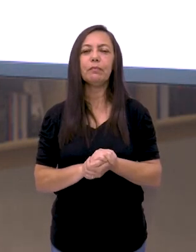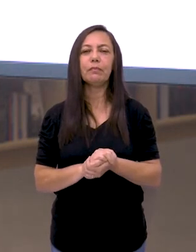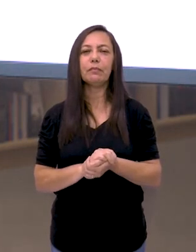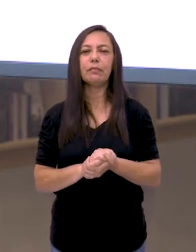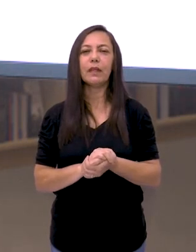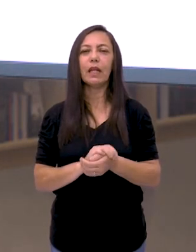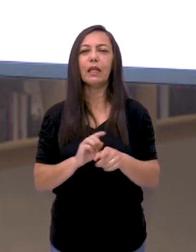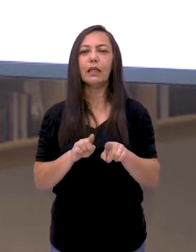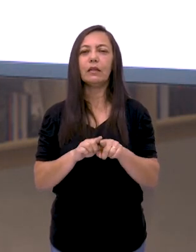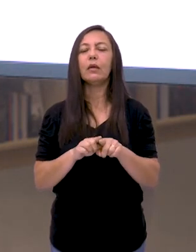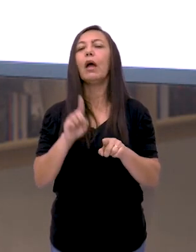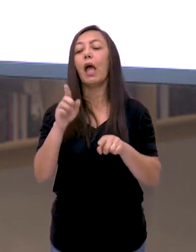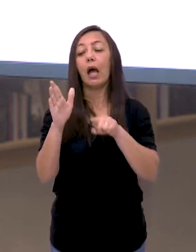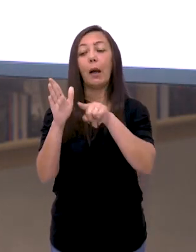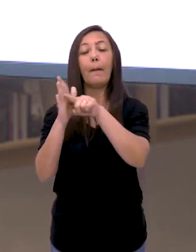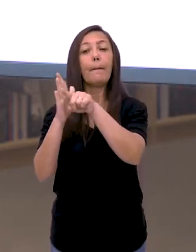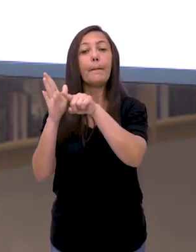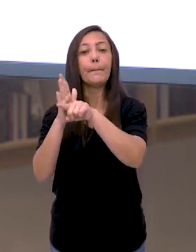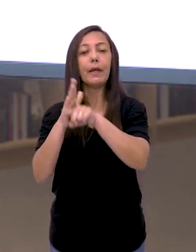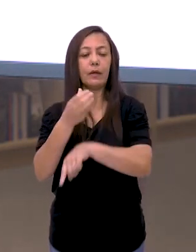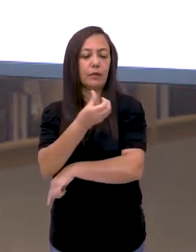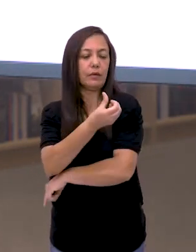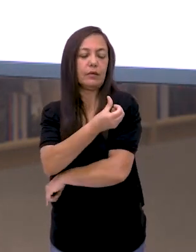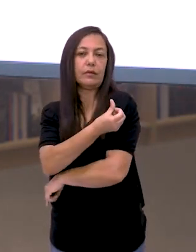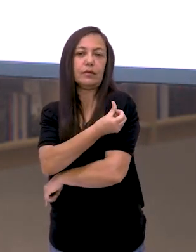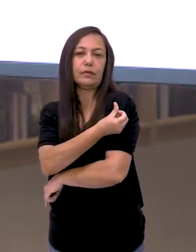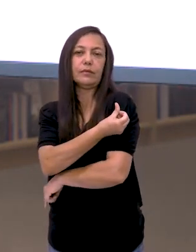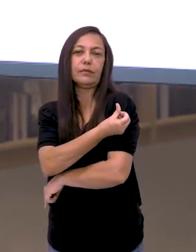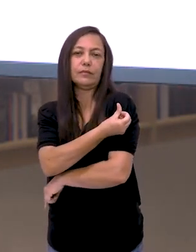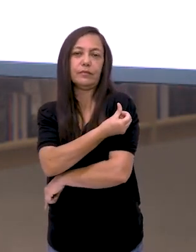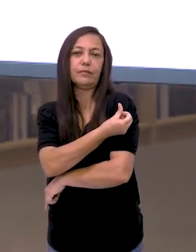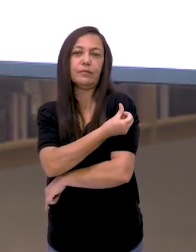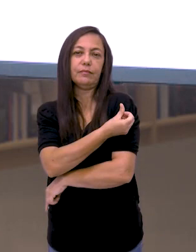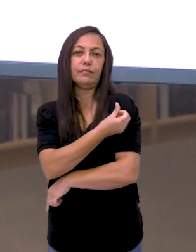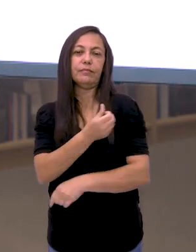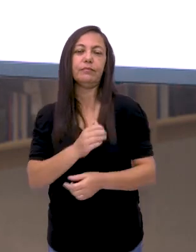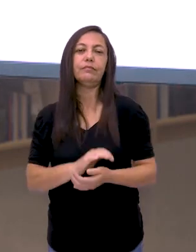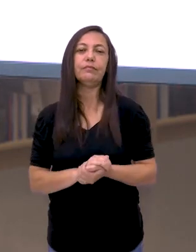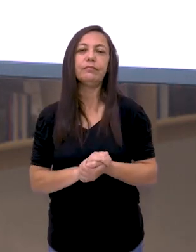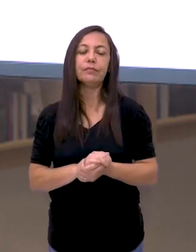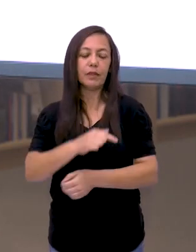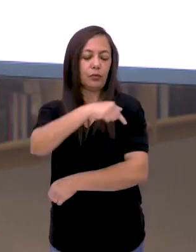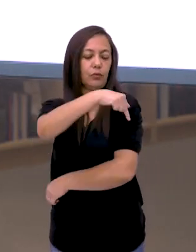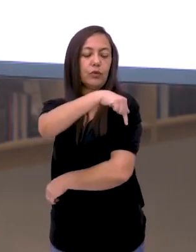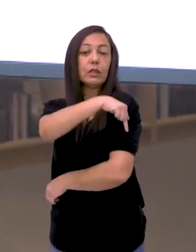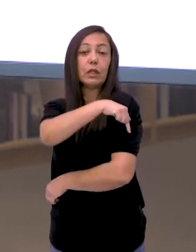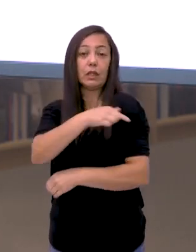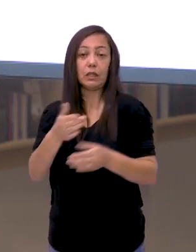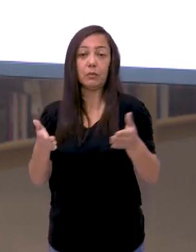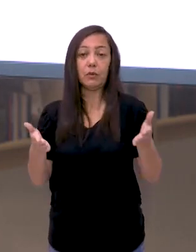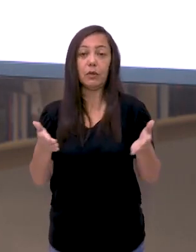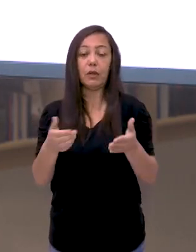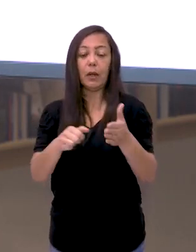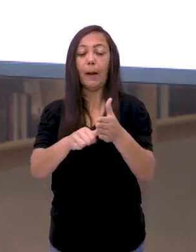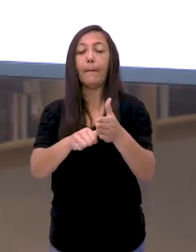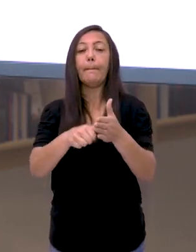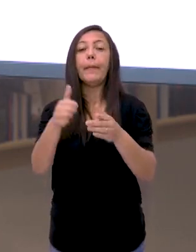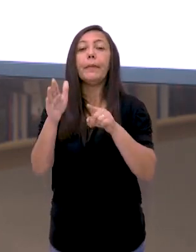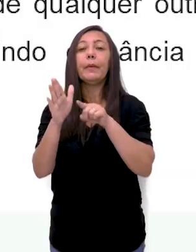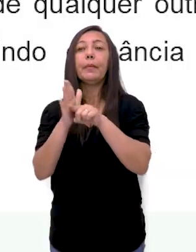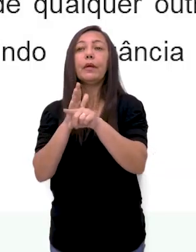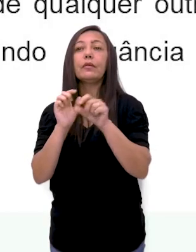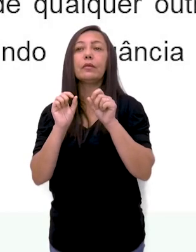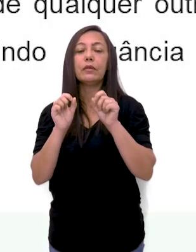Então, essas são as questões do sexto ano. No sétimo ano, a primeira questão